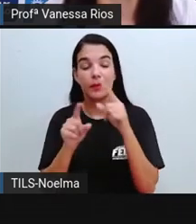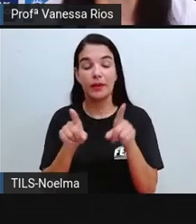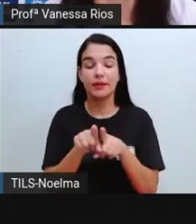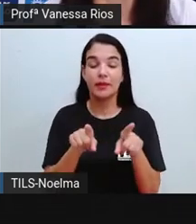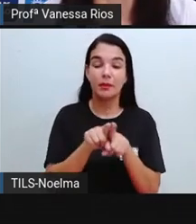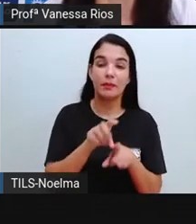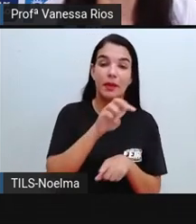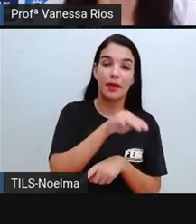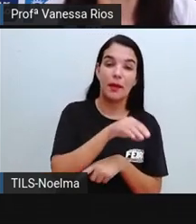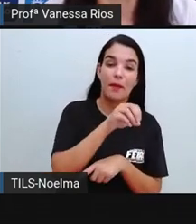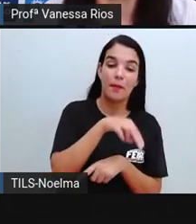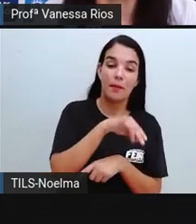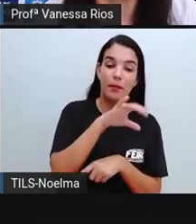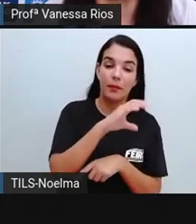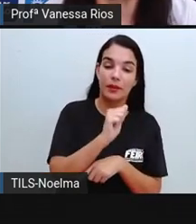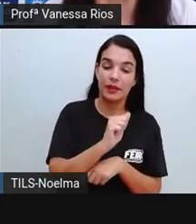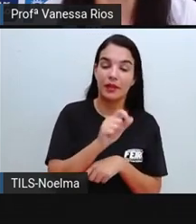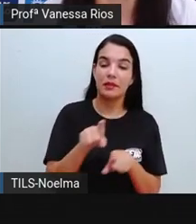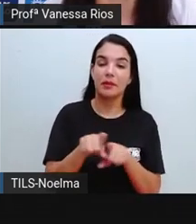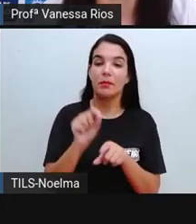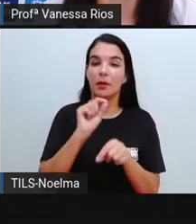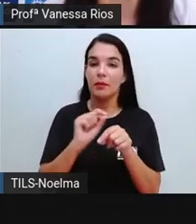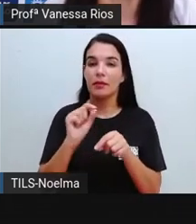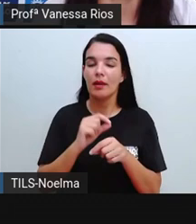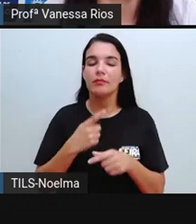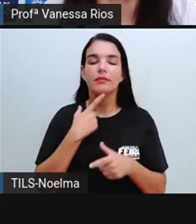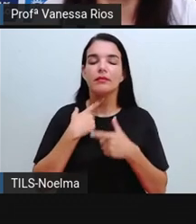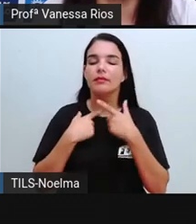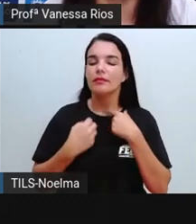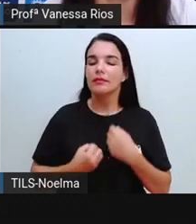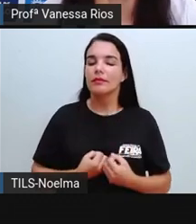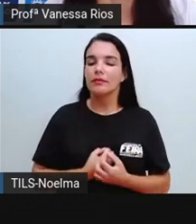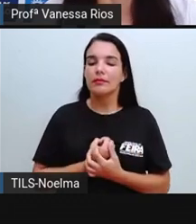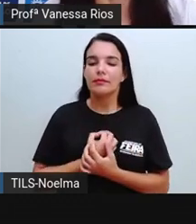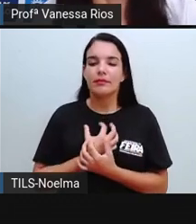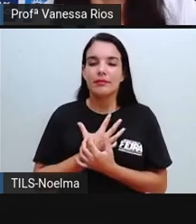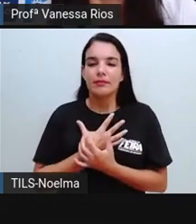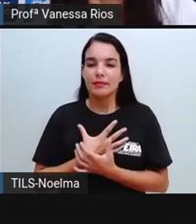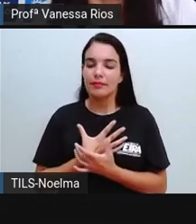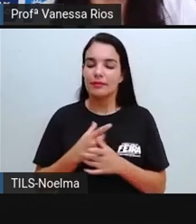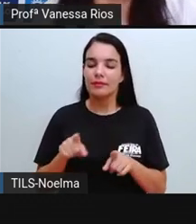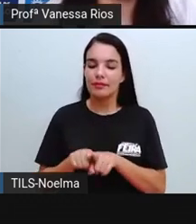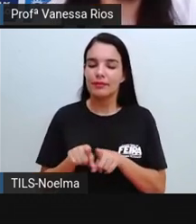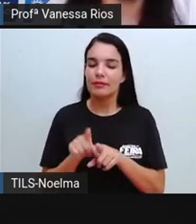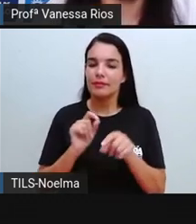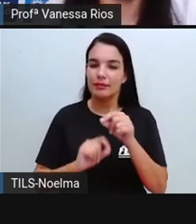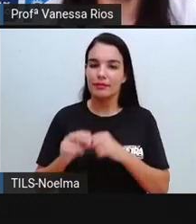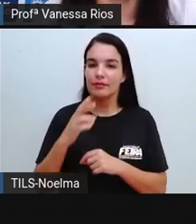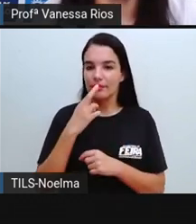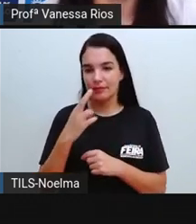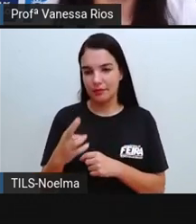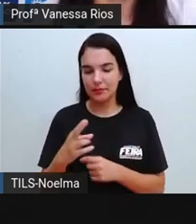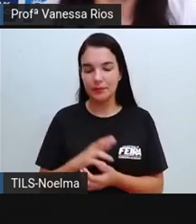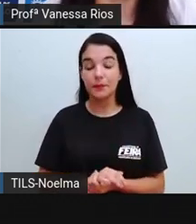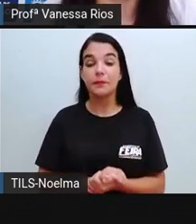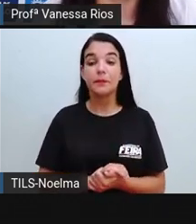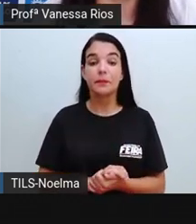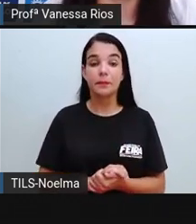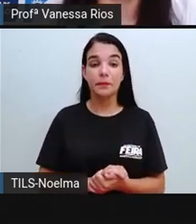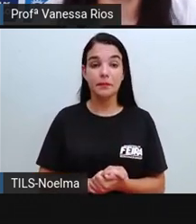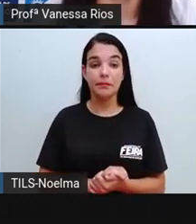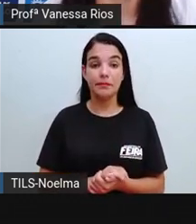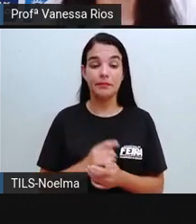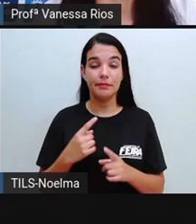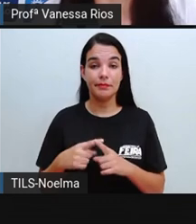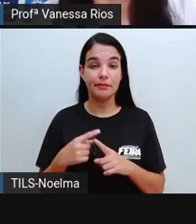inspiração para um dos seus principais personagens, também vai participando e complementando as respostas. Mas por que a Pró